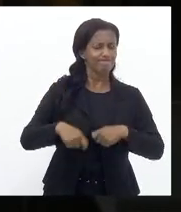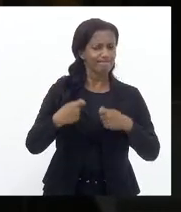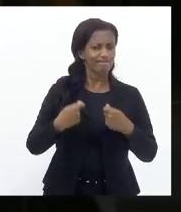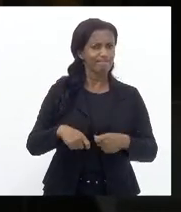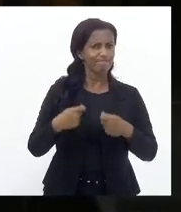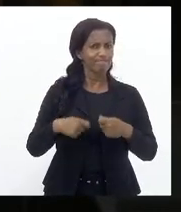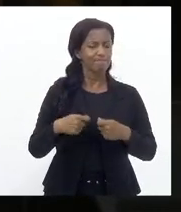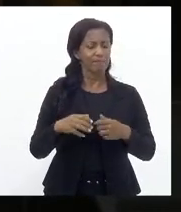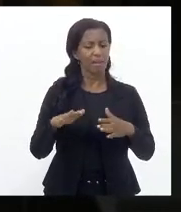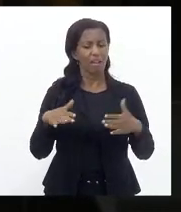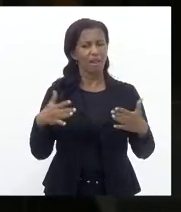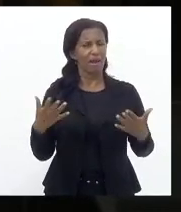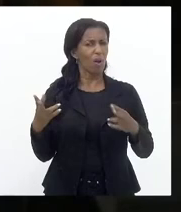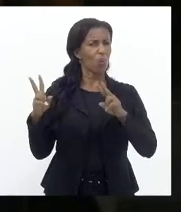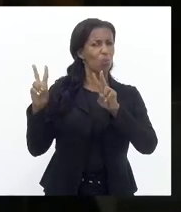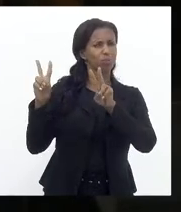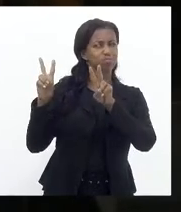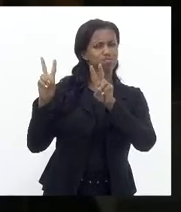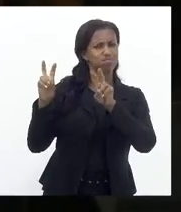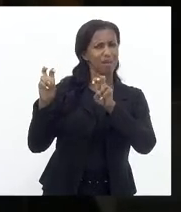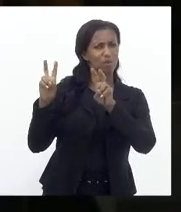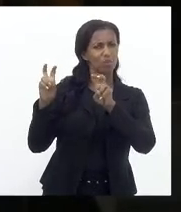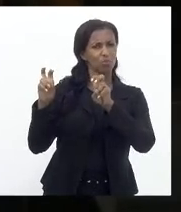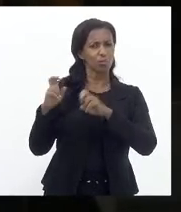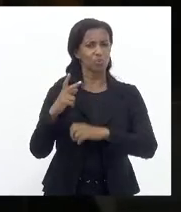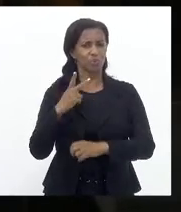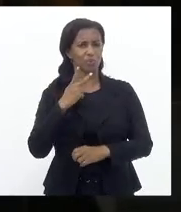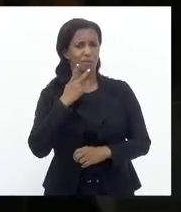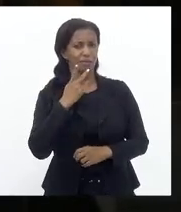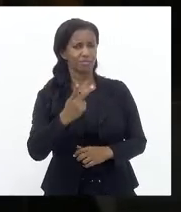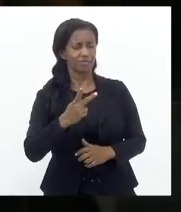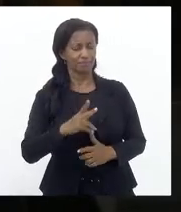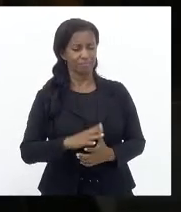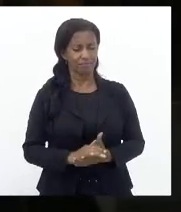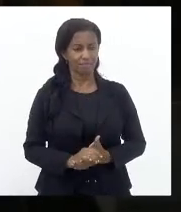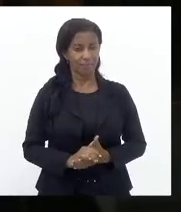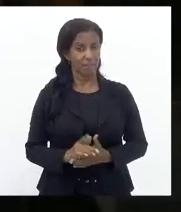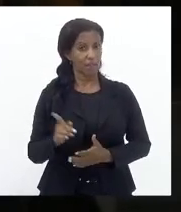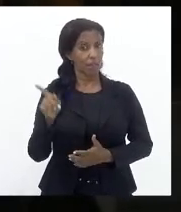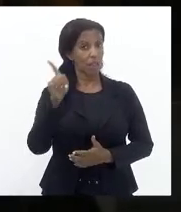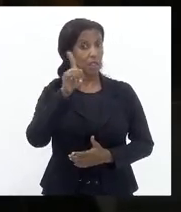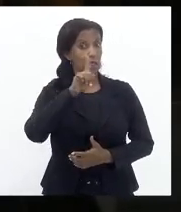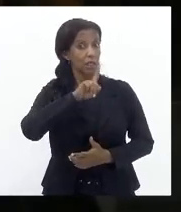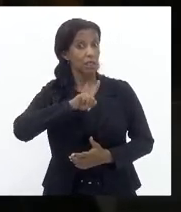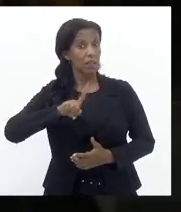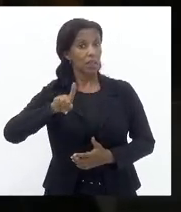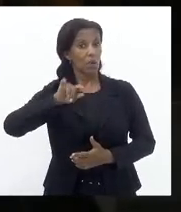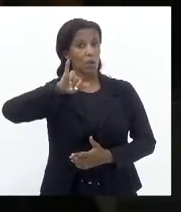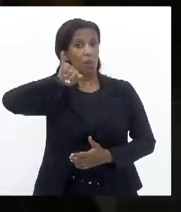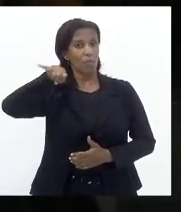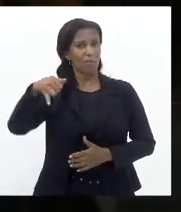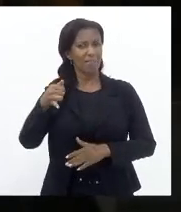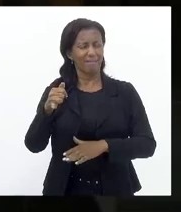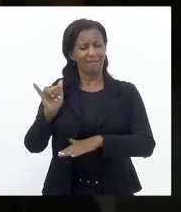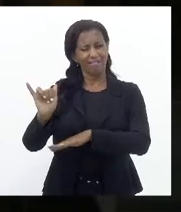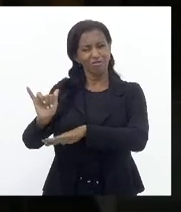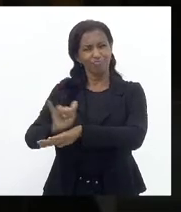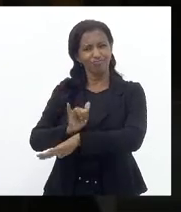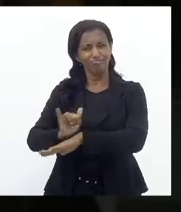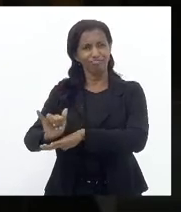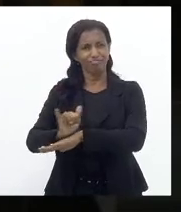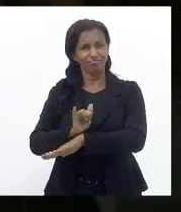Ao comentar Algum assunto Não Utilizar Da retórica E da mesma Estratégia